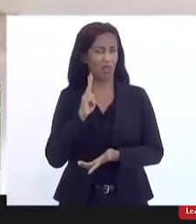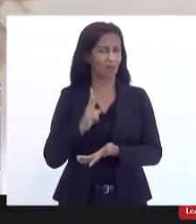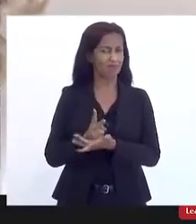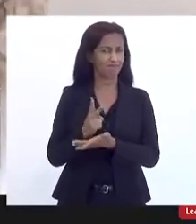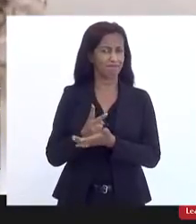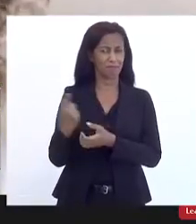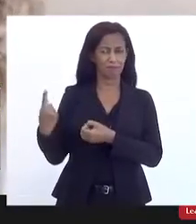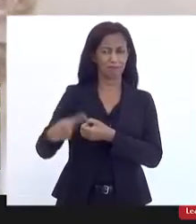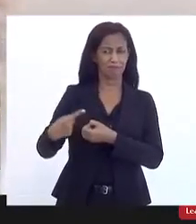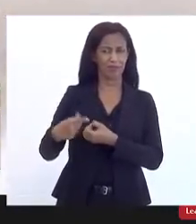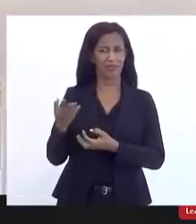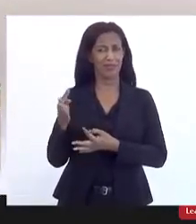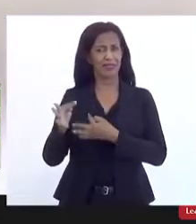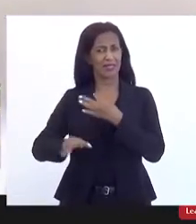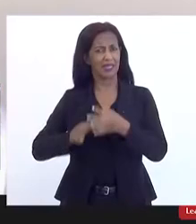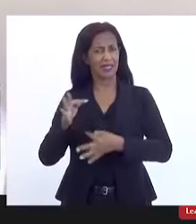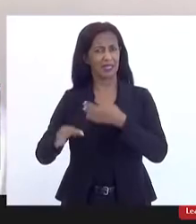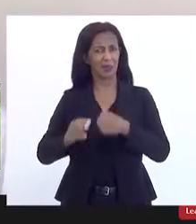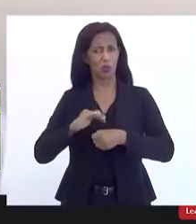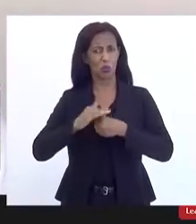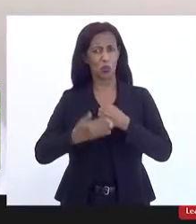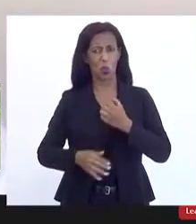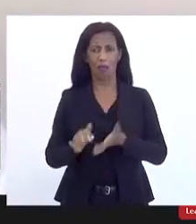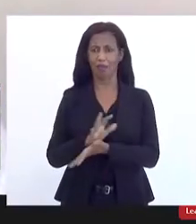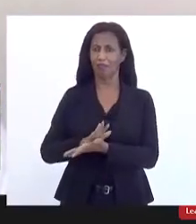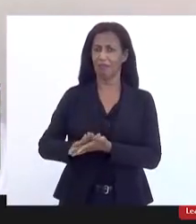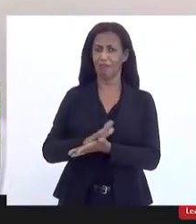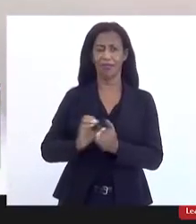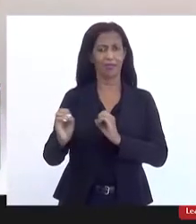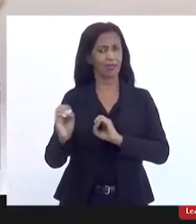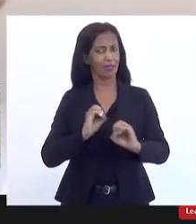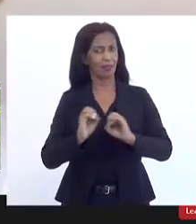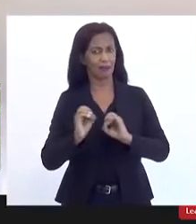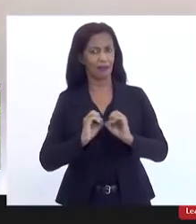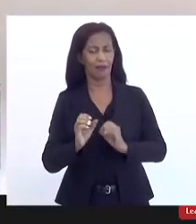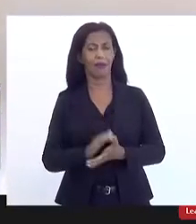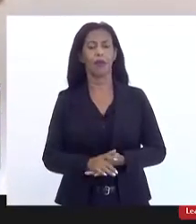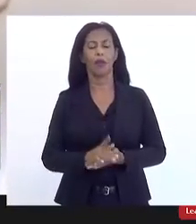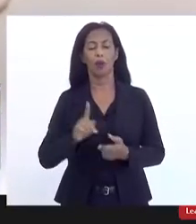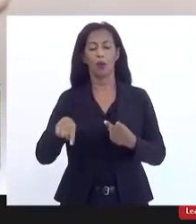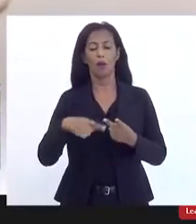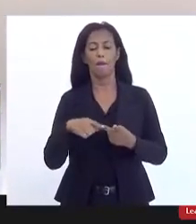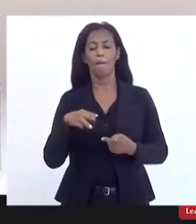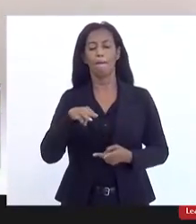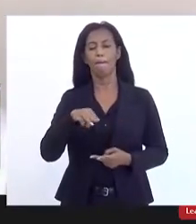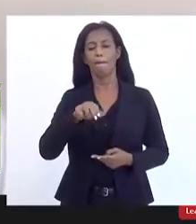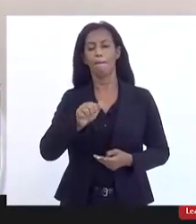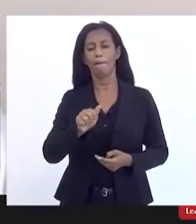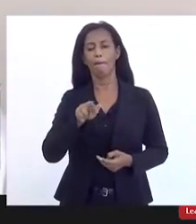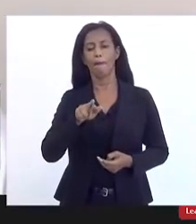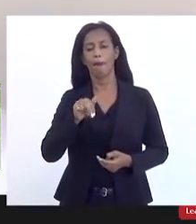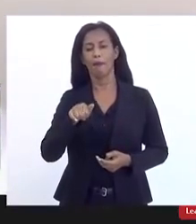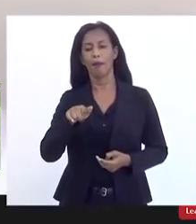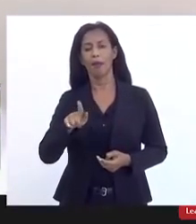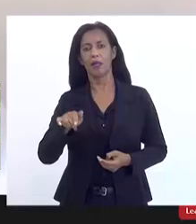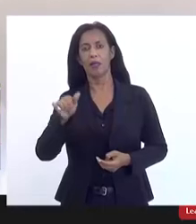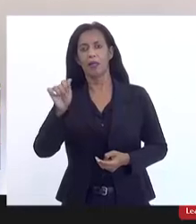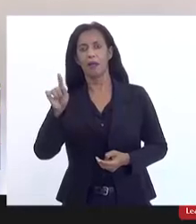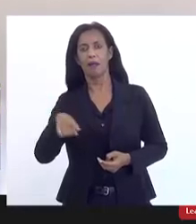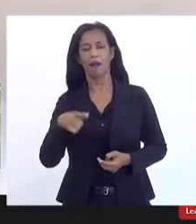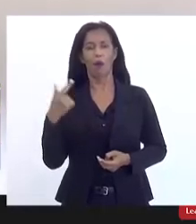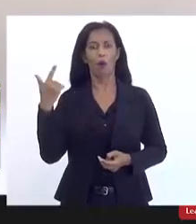bairros nenhum tratamento de esgoto e há aqui também um comentário de Maringá Maromba que é outros